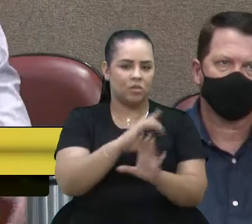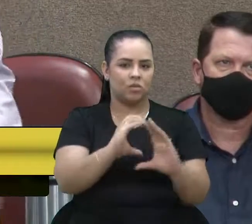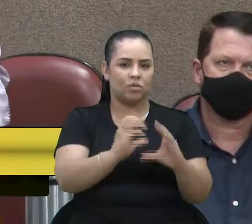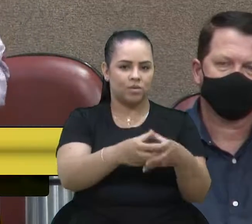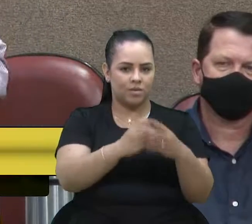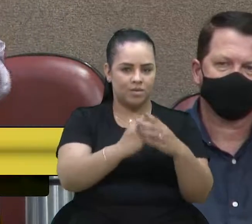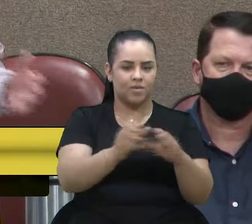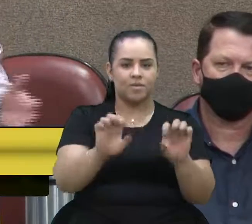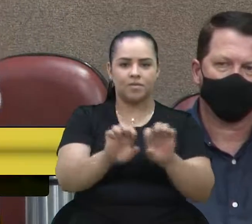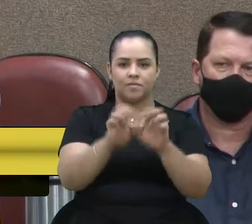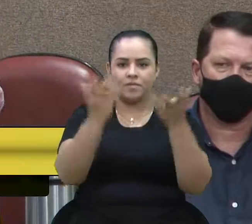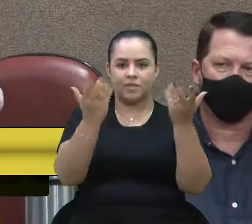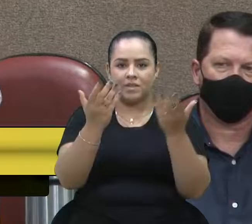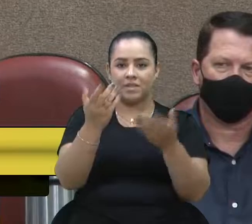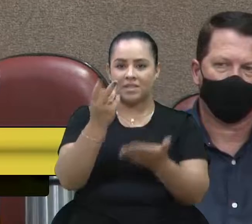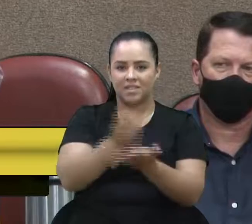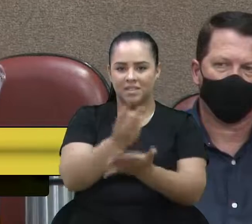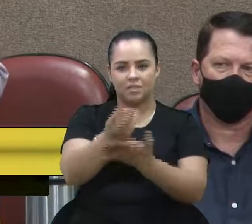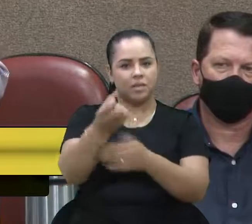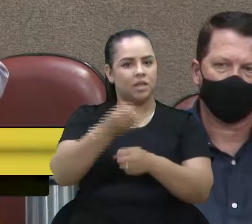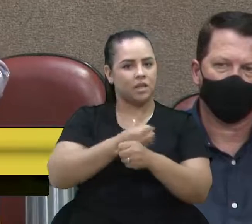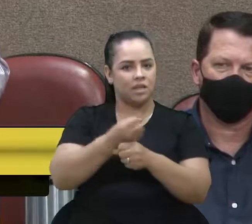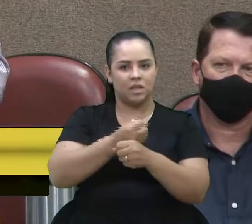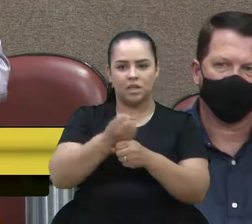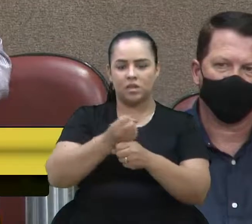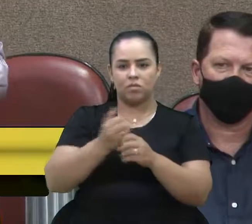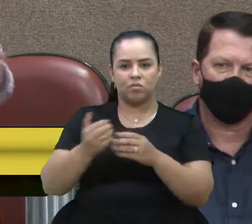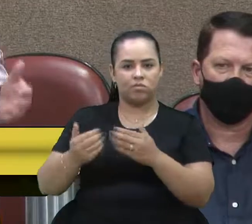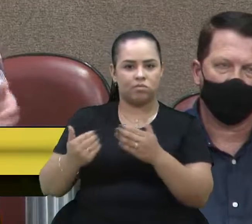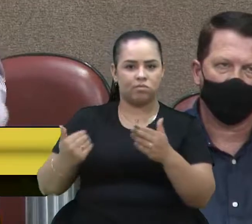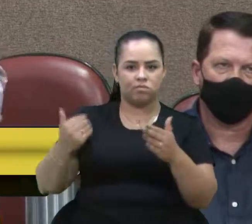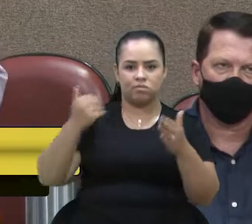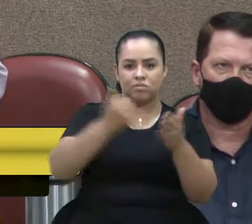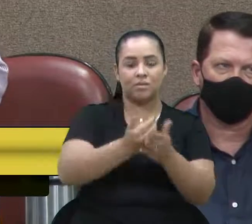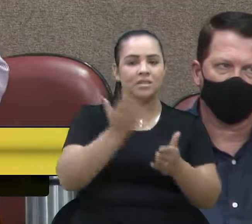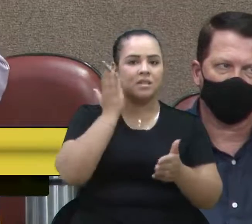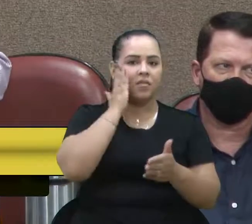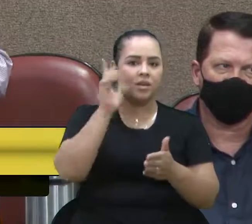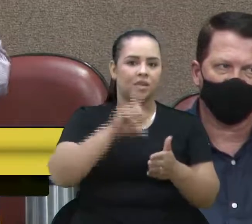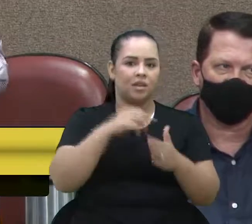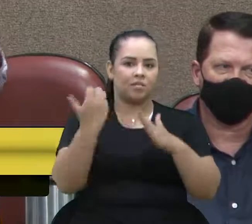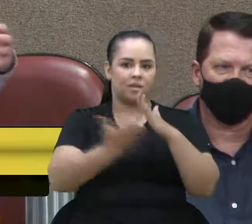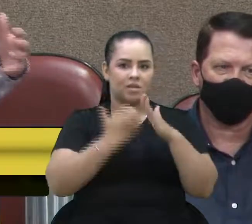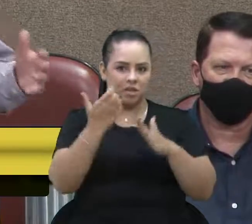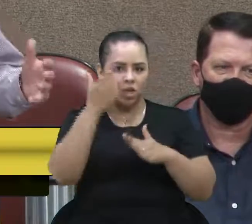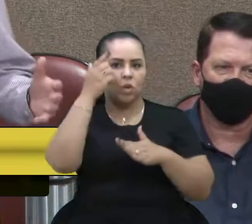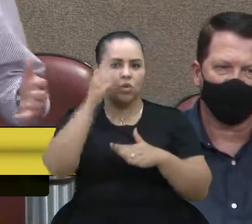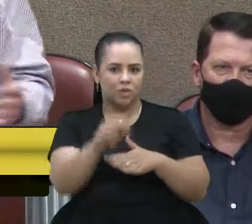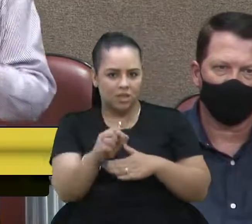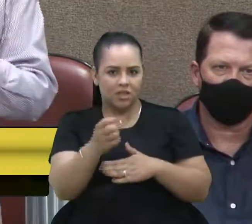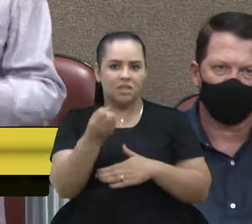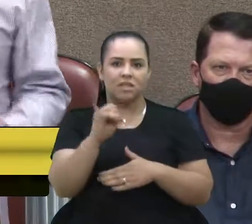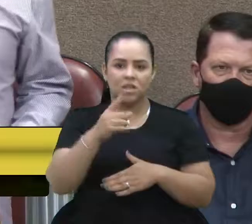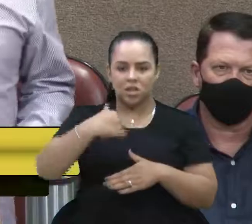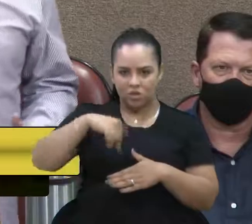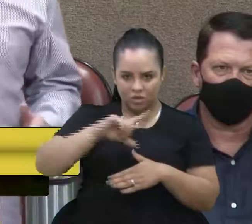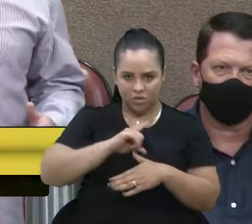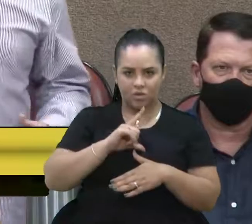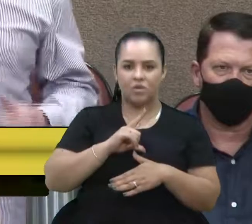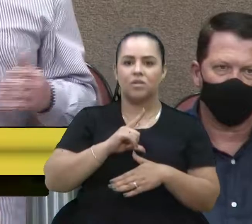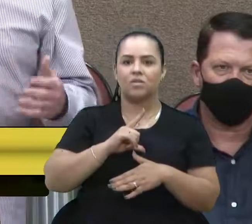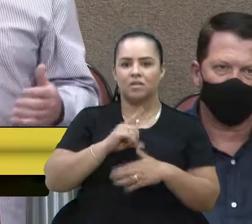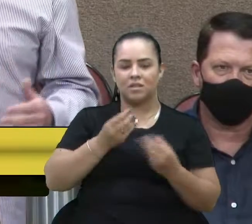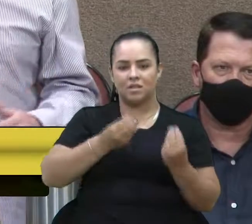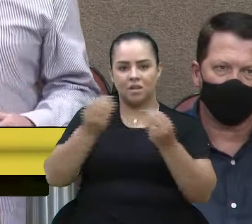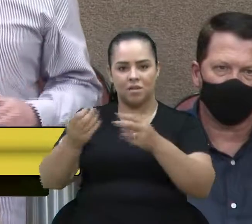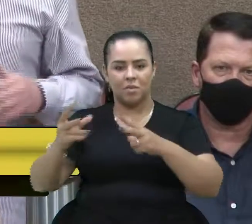eventos, o ano todo. A gente sabe que tem empresas que têm condições que, se nós entregarmos a iniciativa privada àquele parque, ele